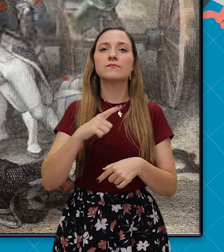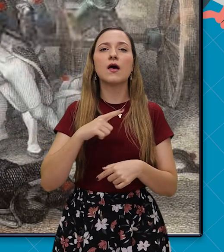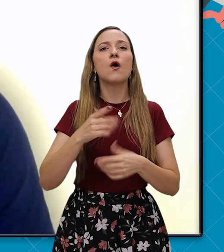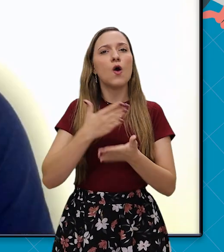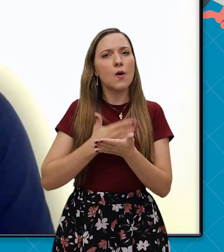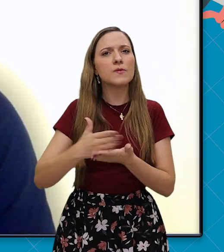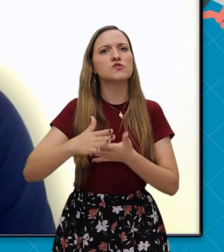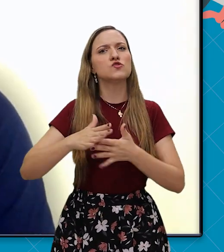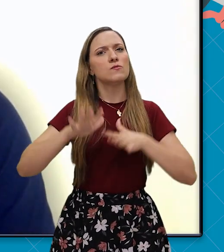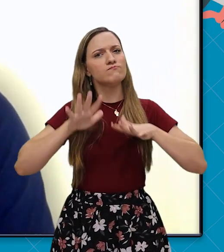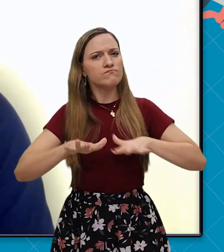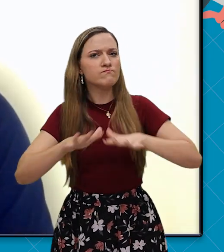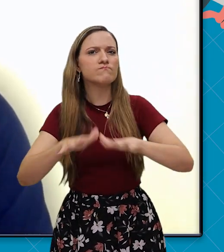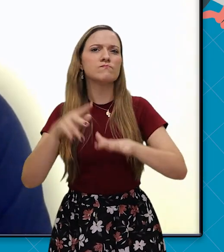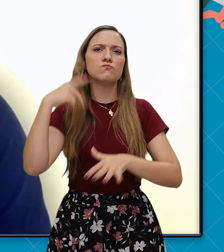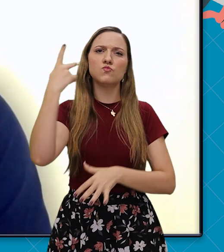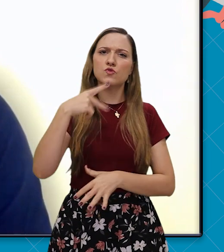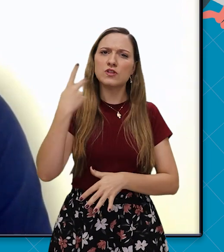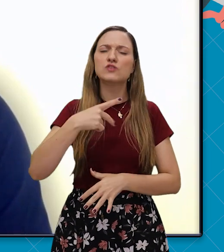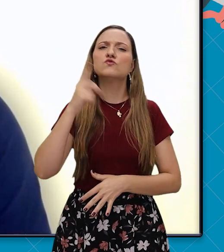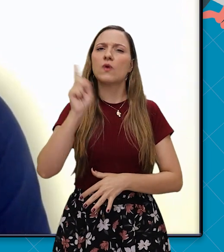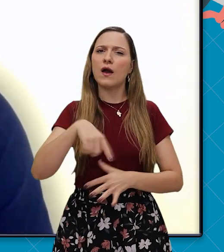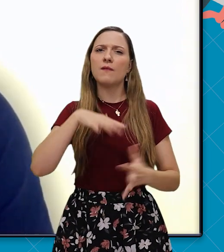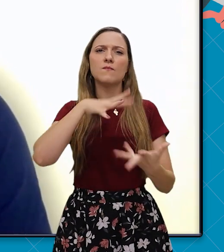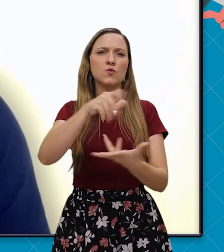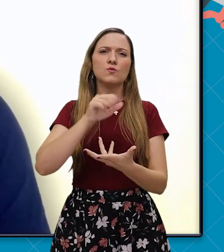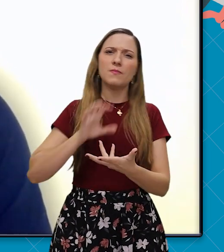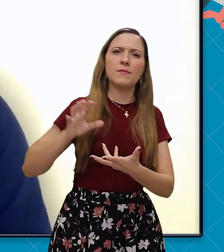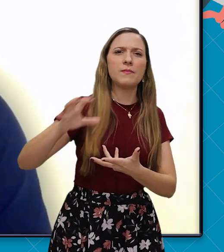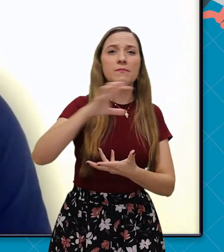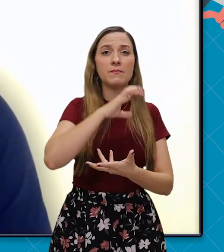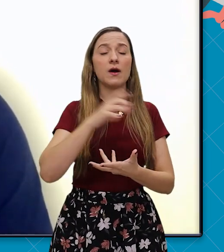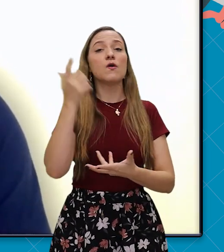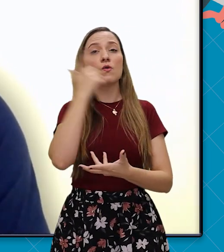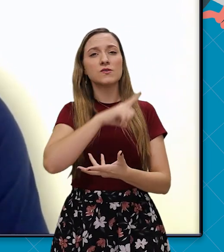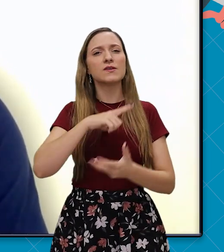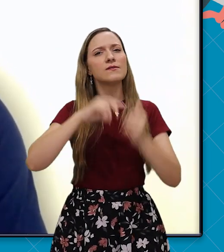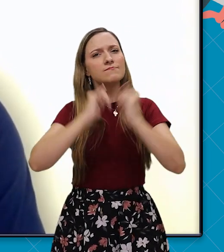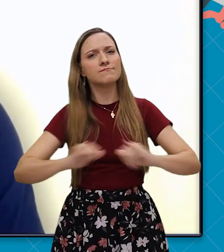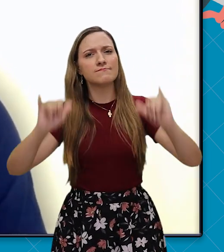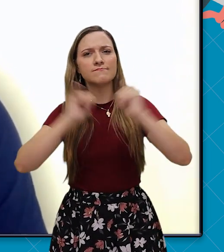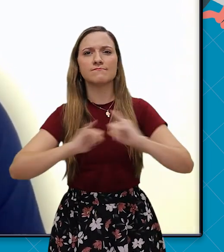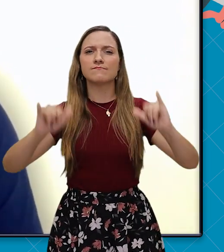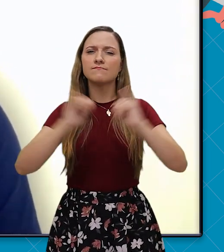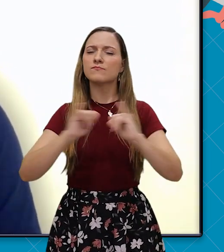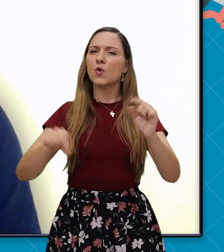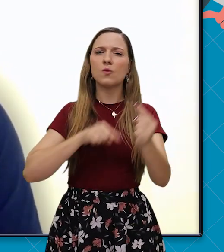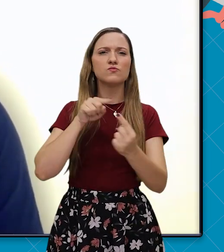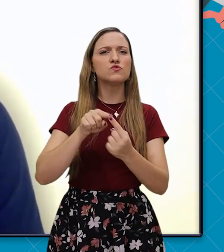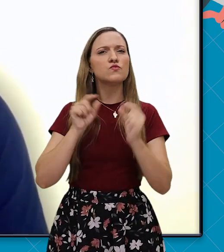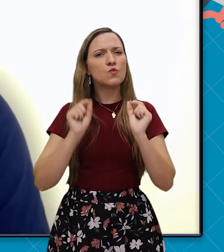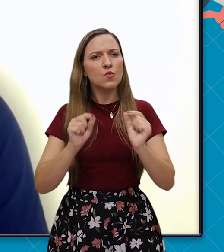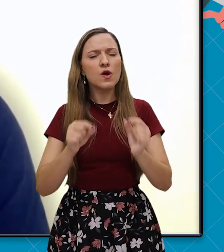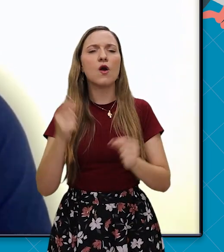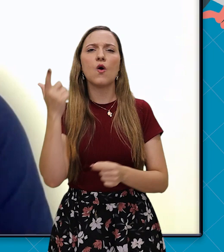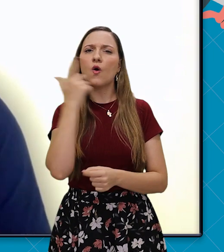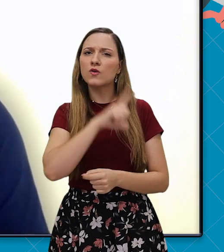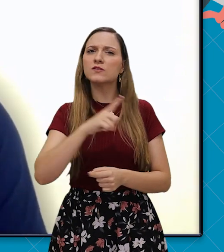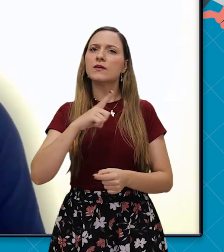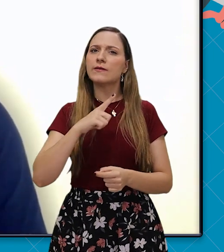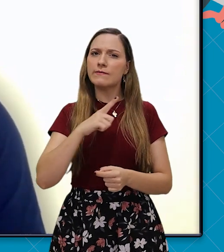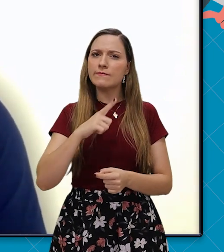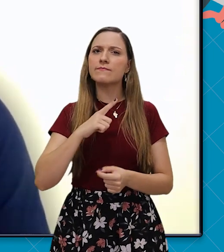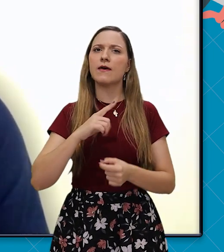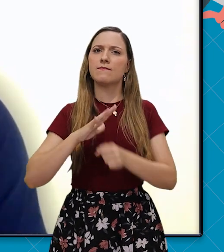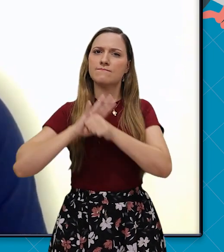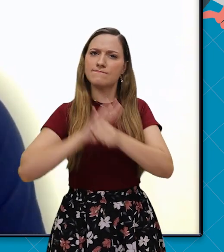político pro-africano intercontinental, que unificou várias campanhas com o objetivo de terminar